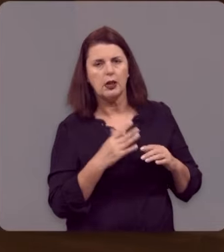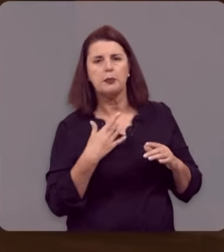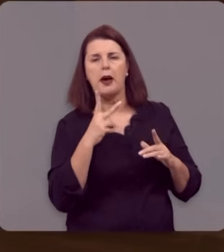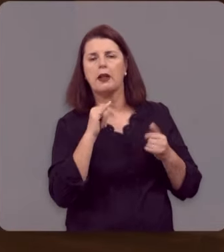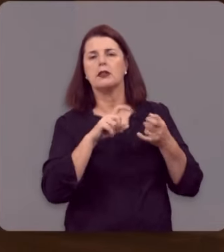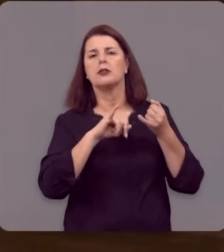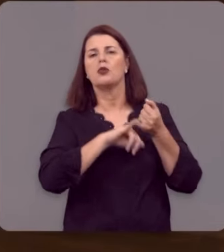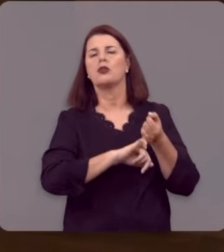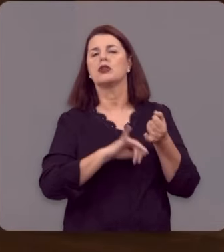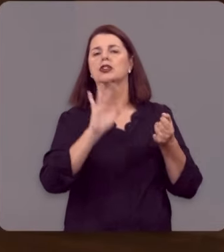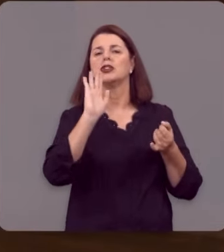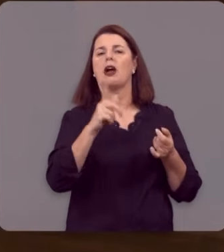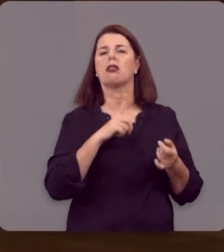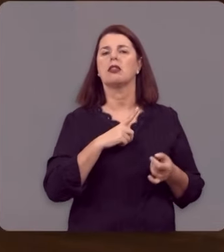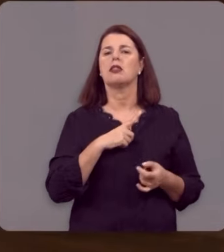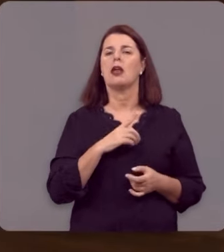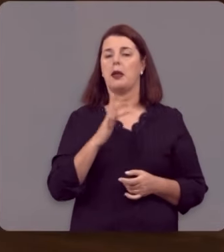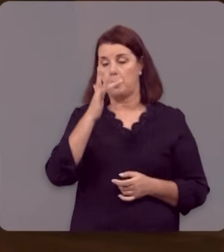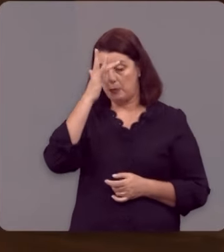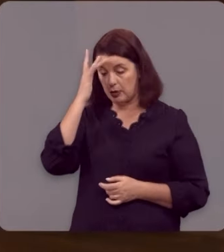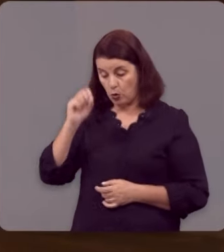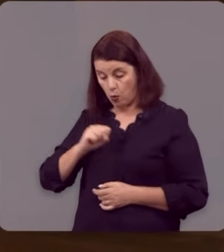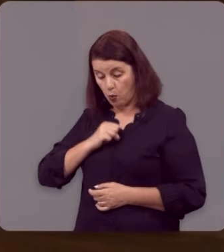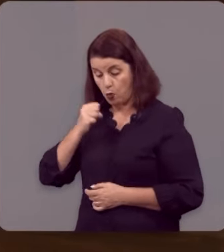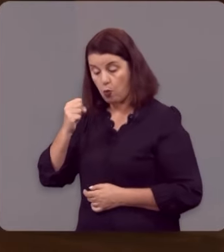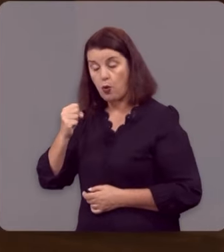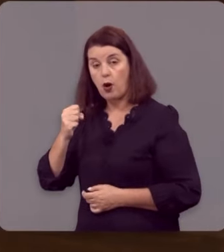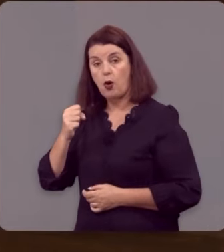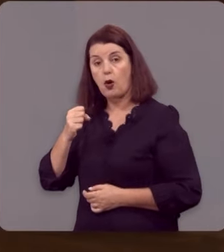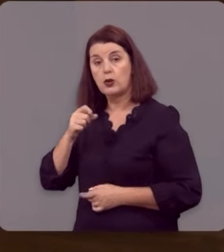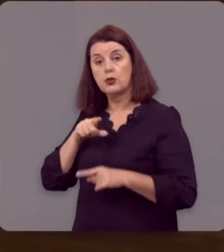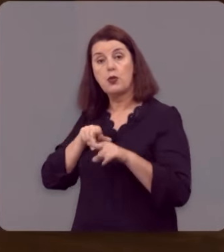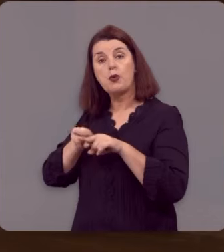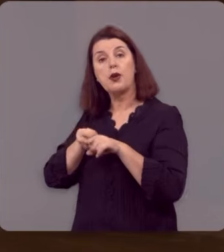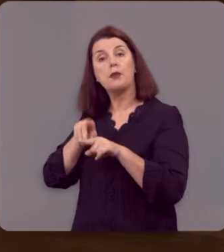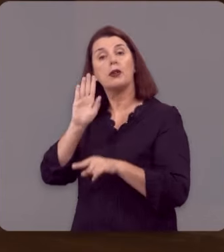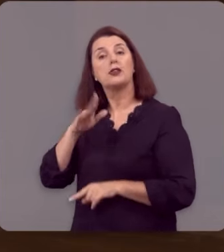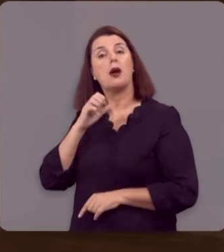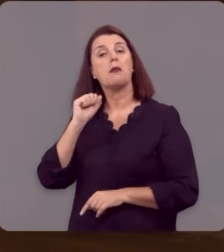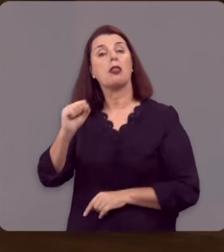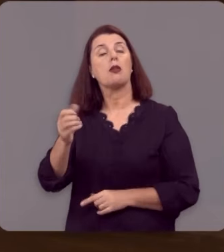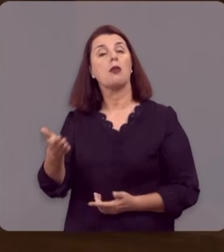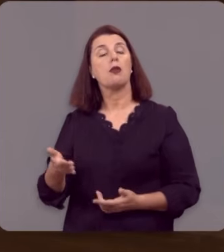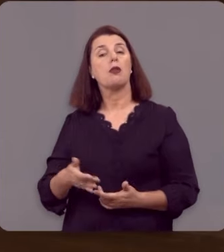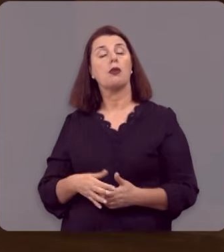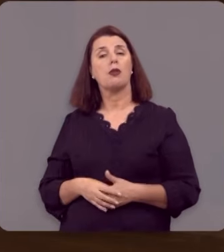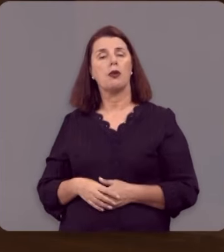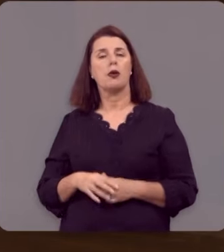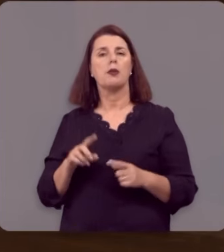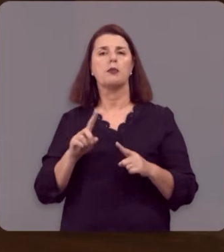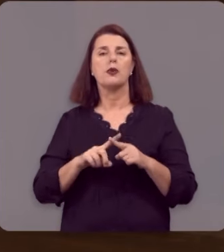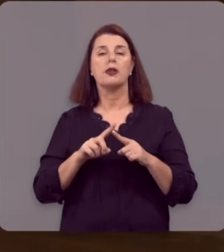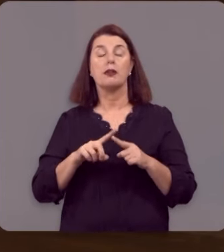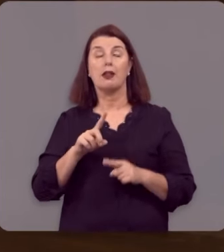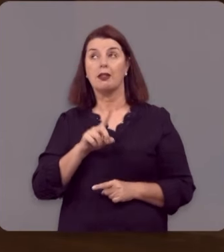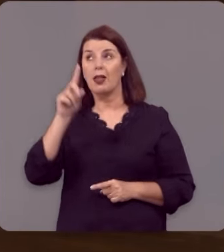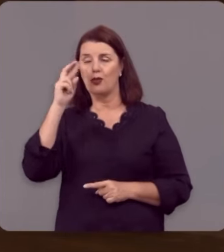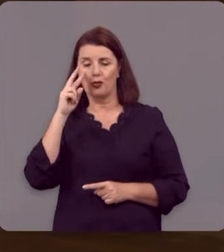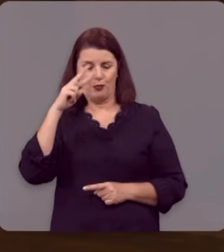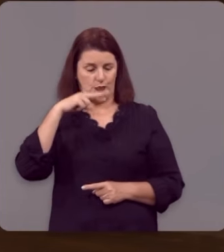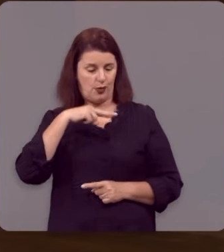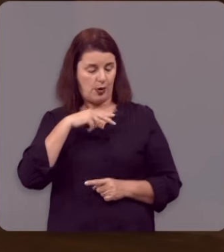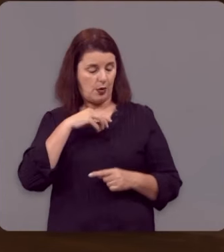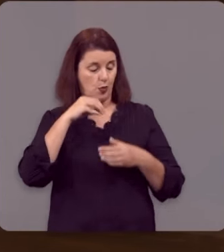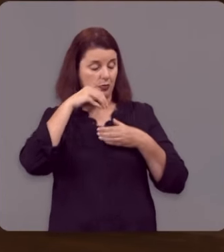Alguém que odeia o seu irmão, diz lá em 1ª carta de João 3,15, já é um assassino. Porque Deus vê a motivação.